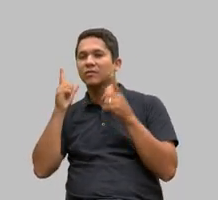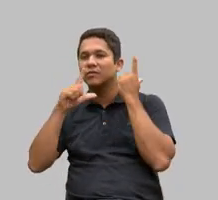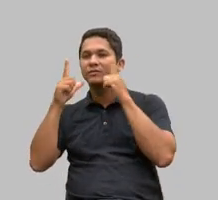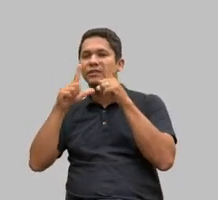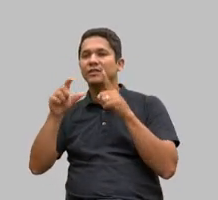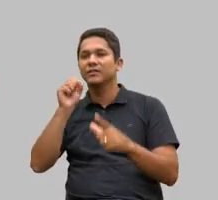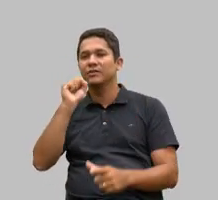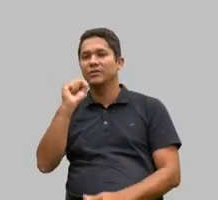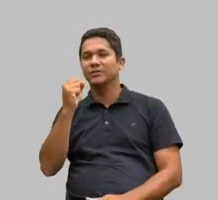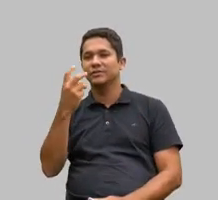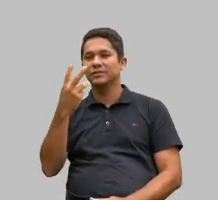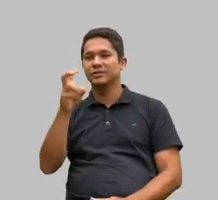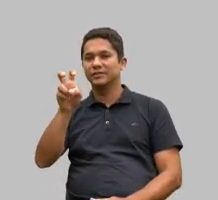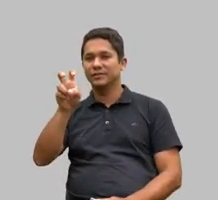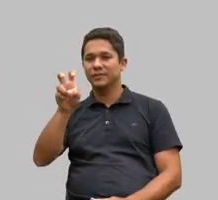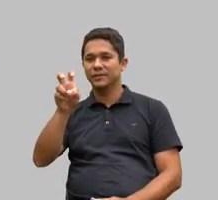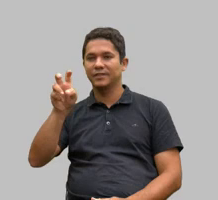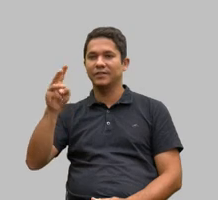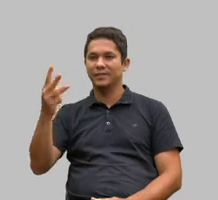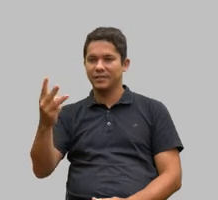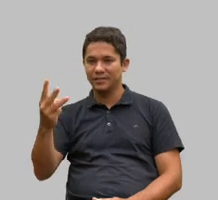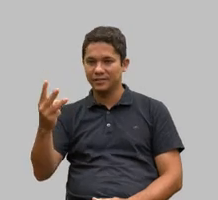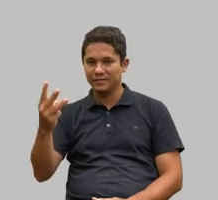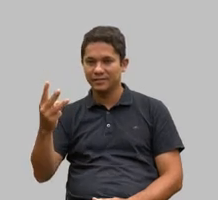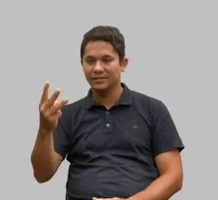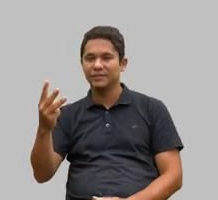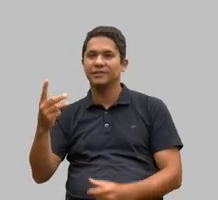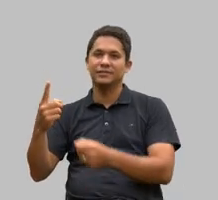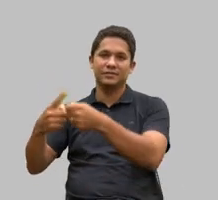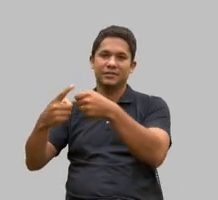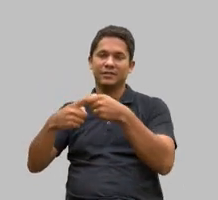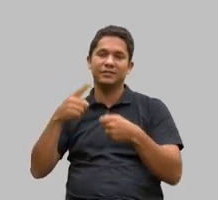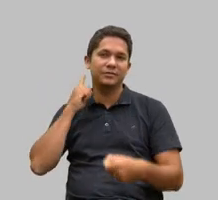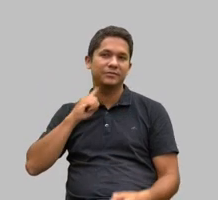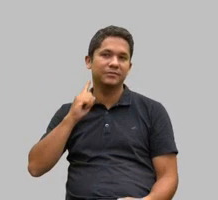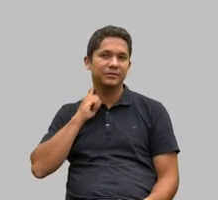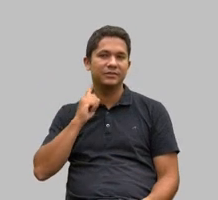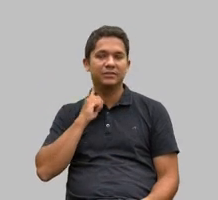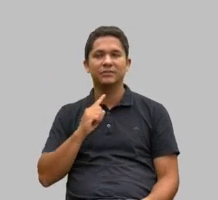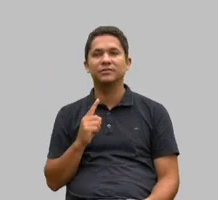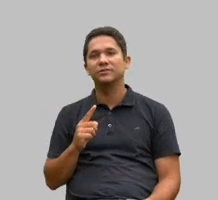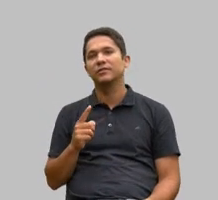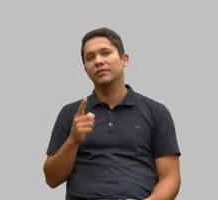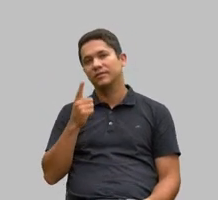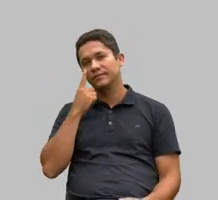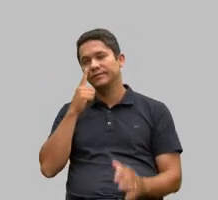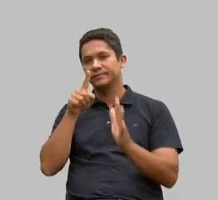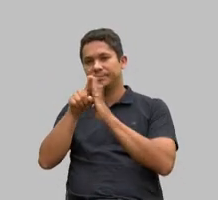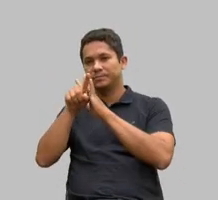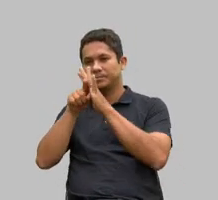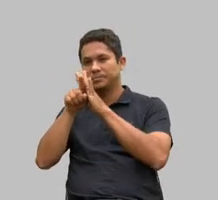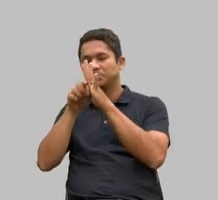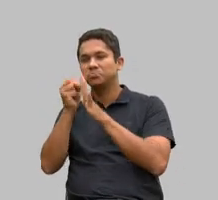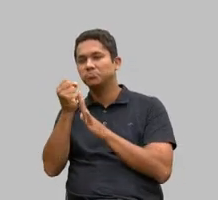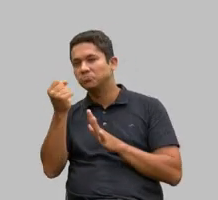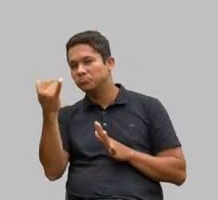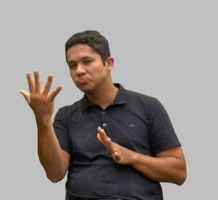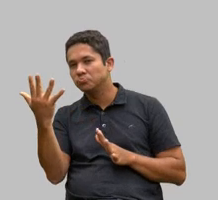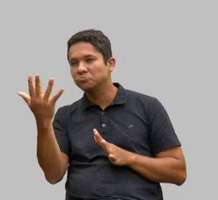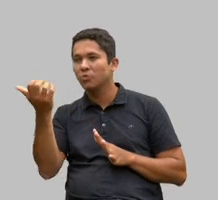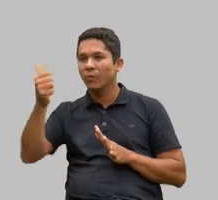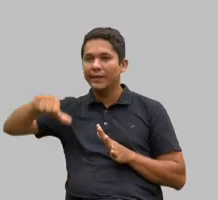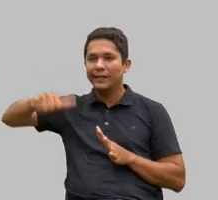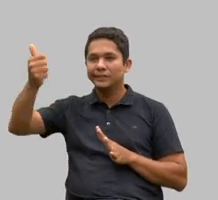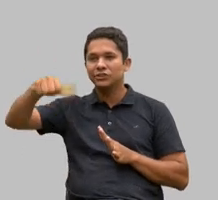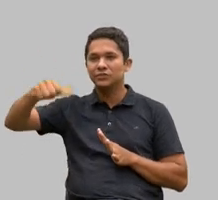Gerais com metodologia de intervenção validada internacionalmente e pesquisa quantitativa e qualitativa.